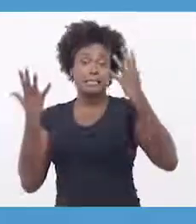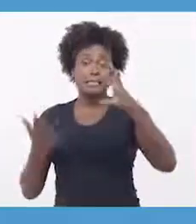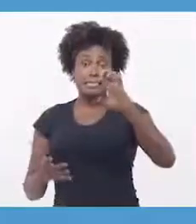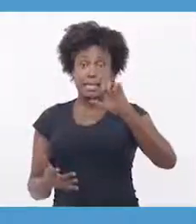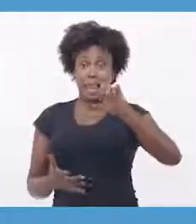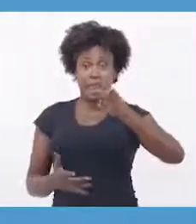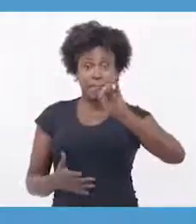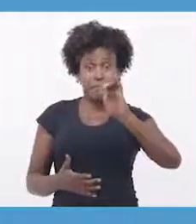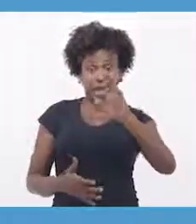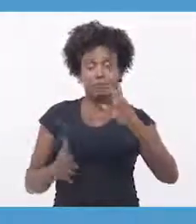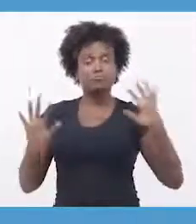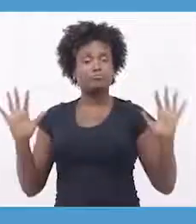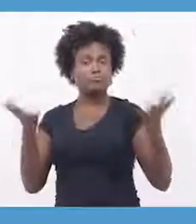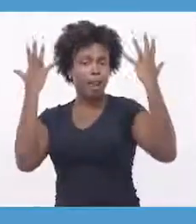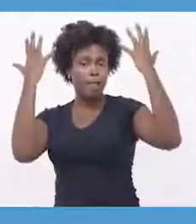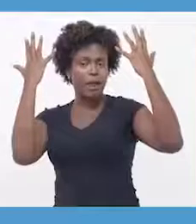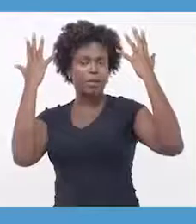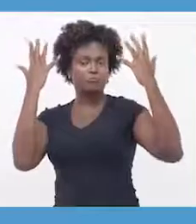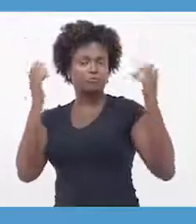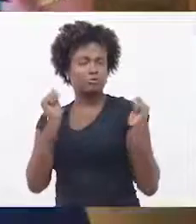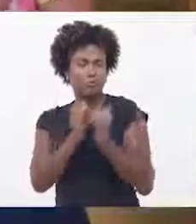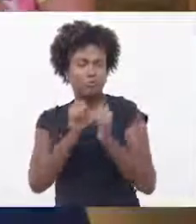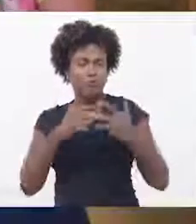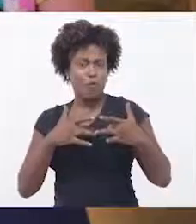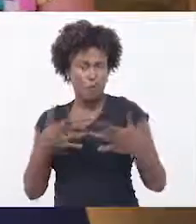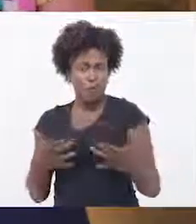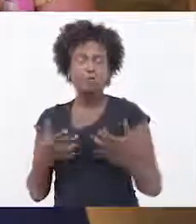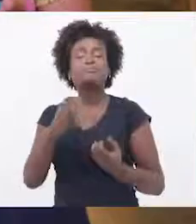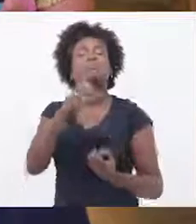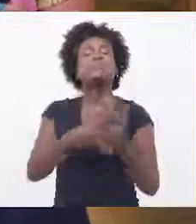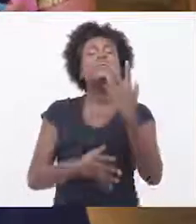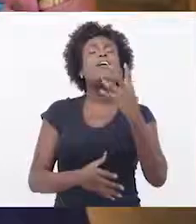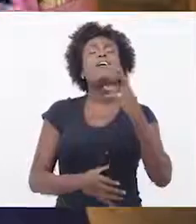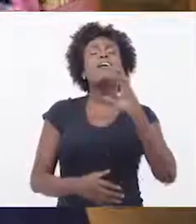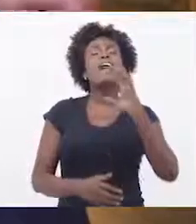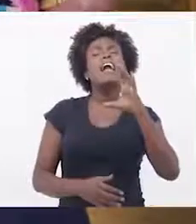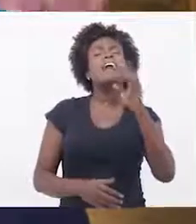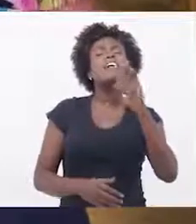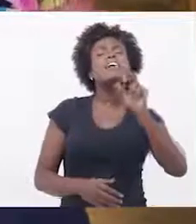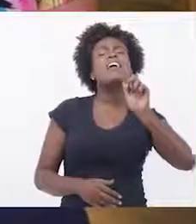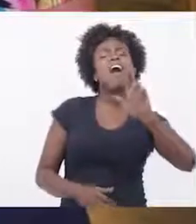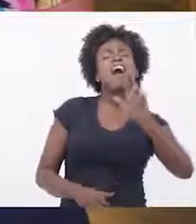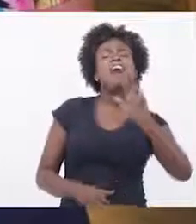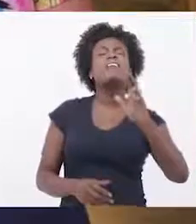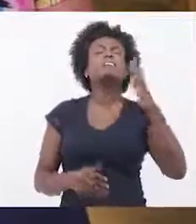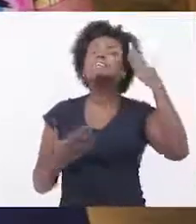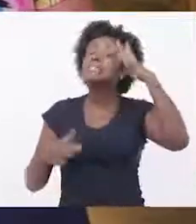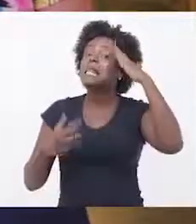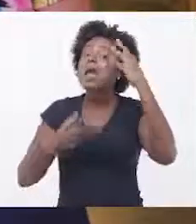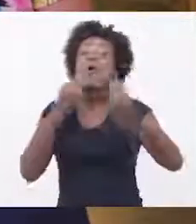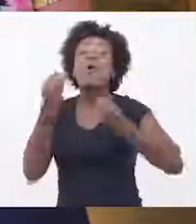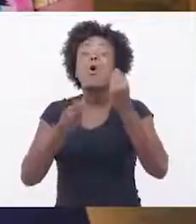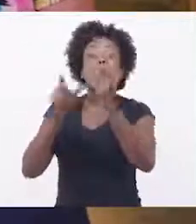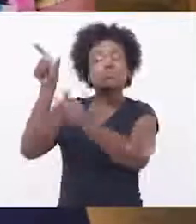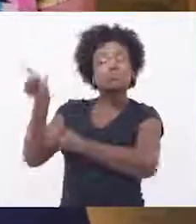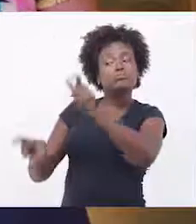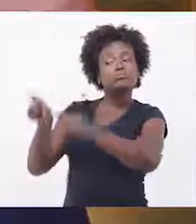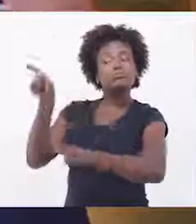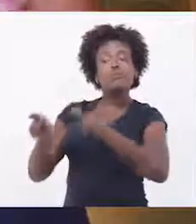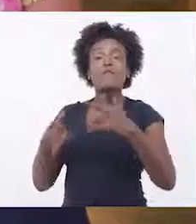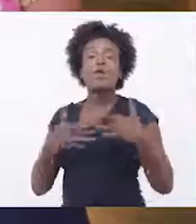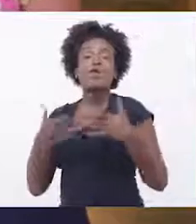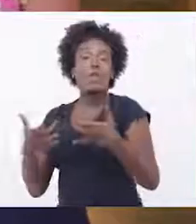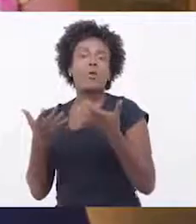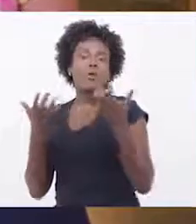A gente vai falar rapidamente sobre cada um desses pilares. Então, criar é eu entender quais são os voluntários que eu quero para a minha campanha,